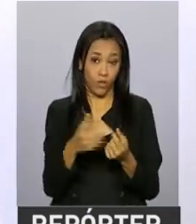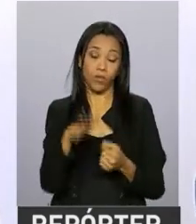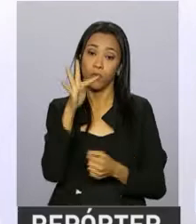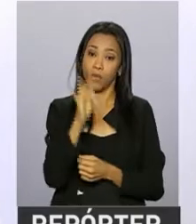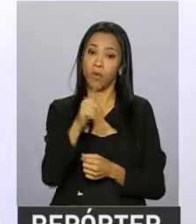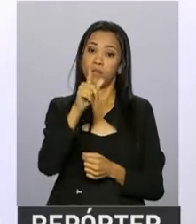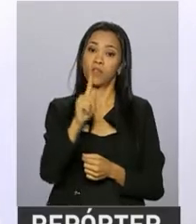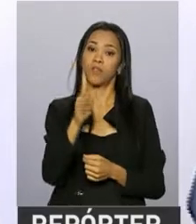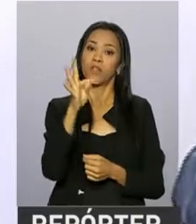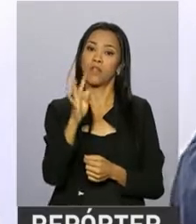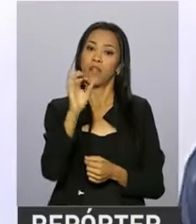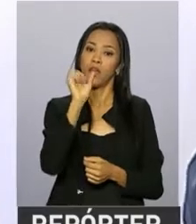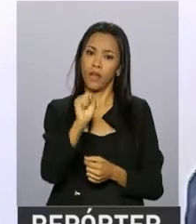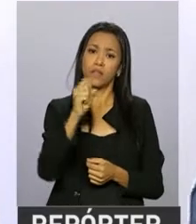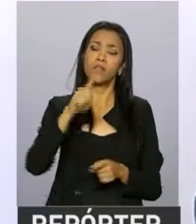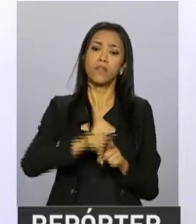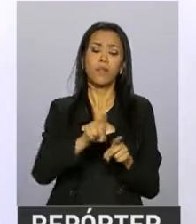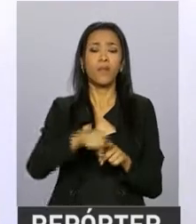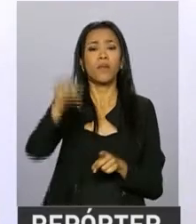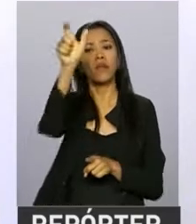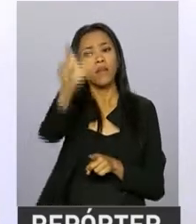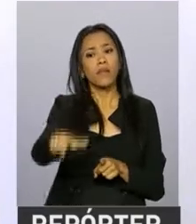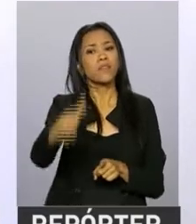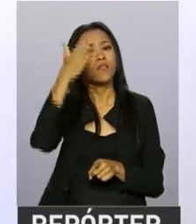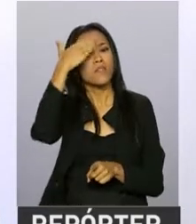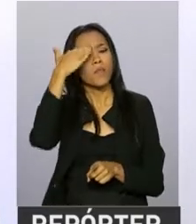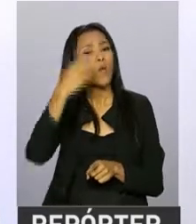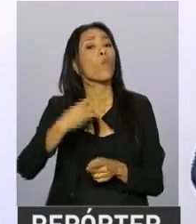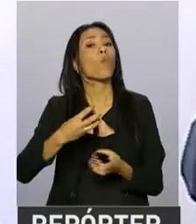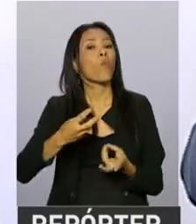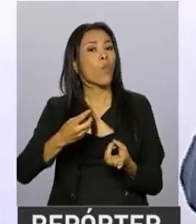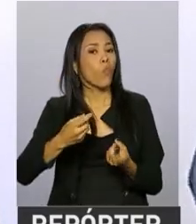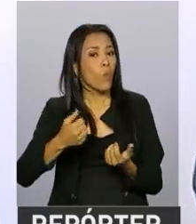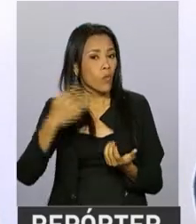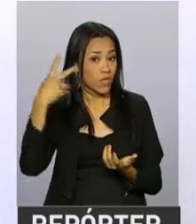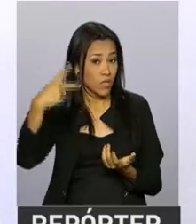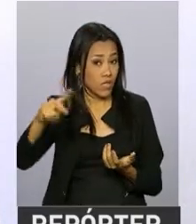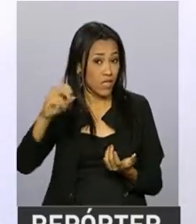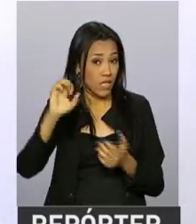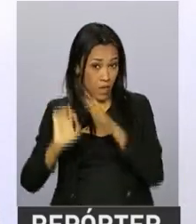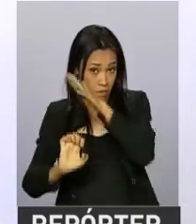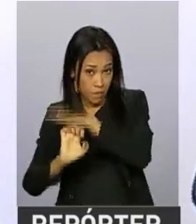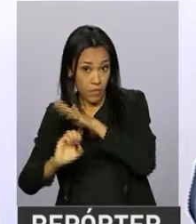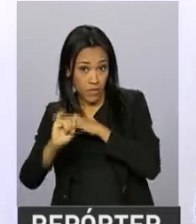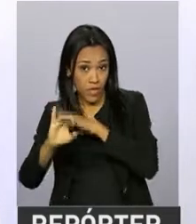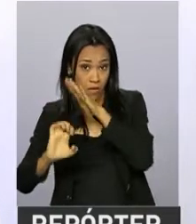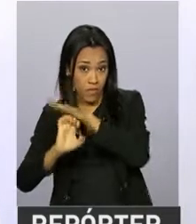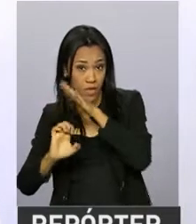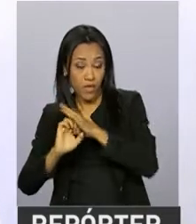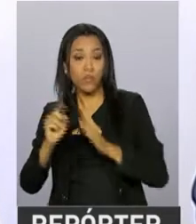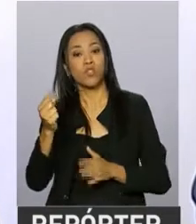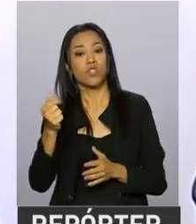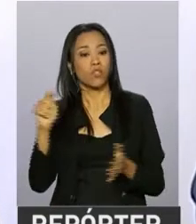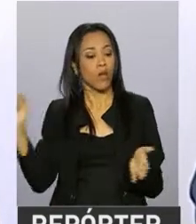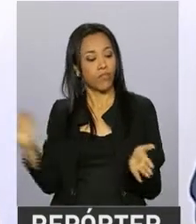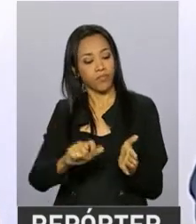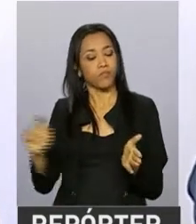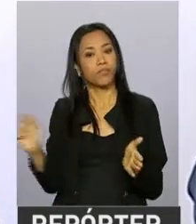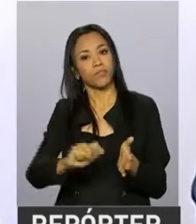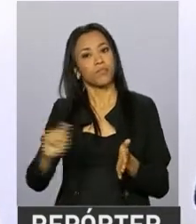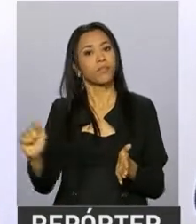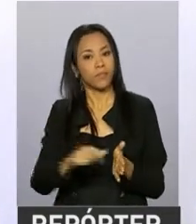dá também ao trabalhador a oportunidade de acompanhar se o seu empregador está fazendo os